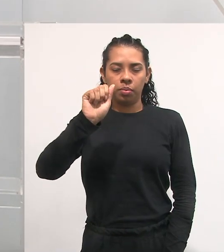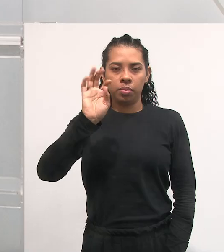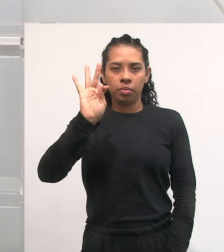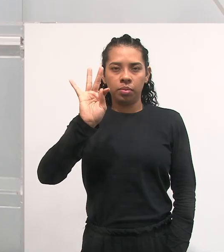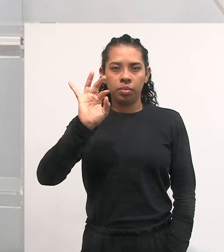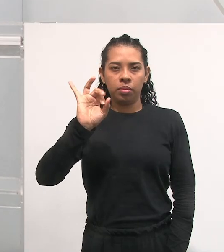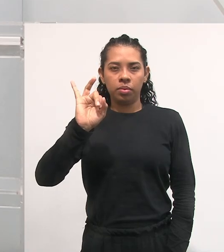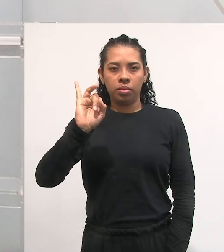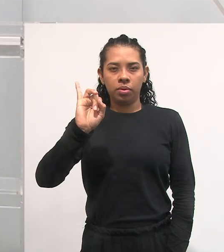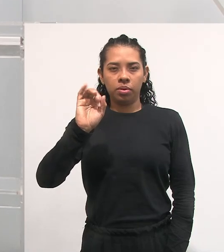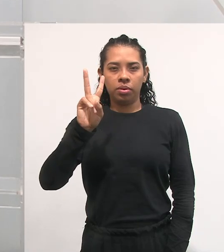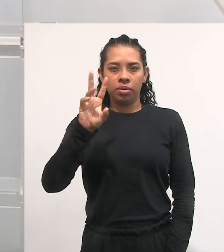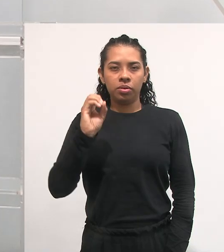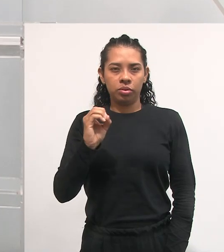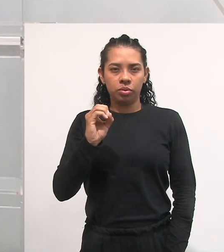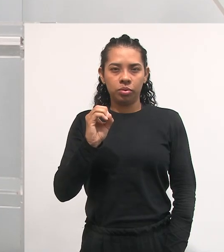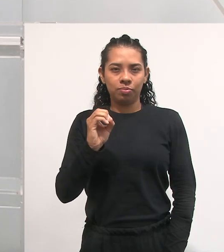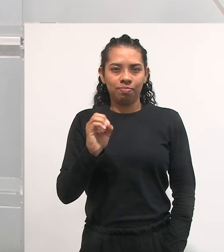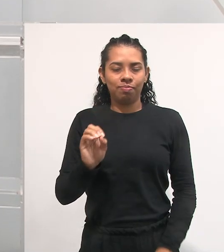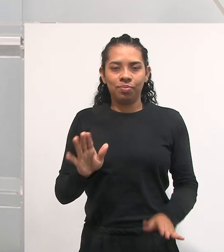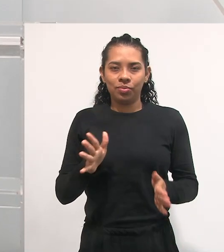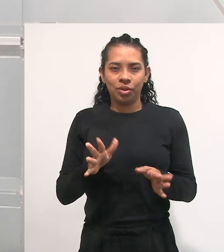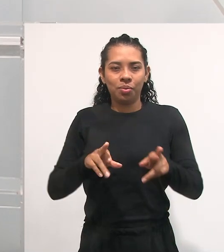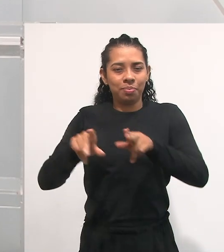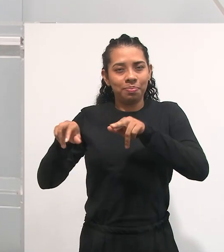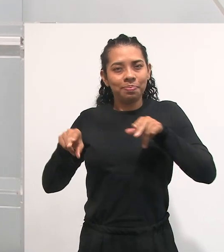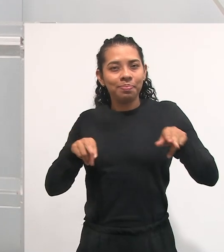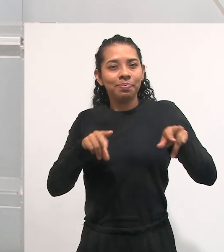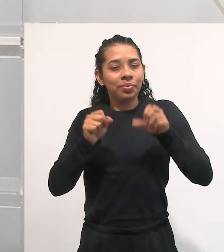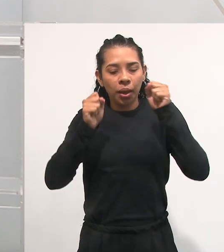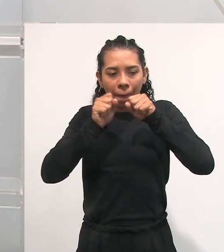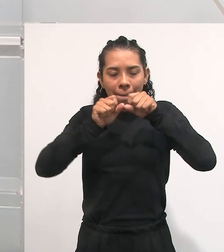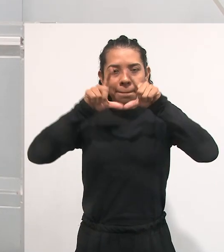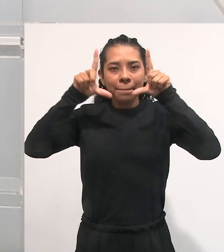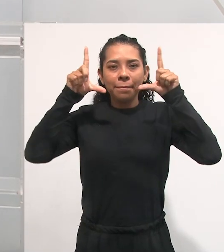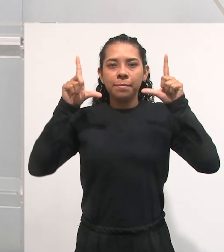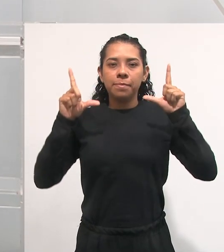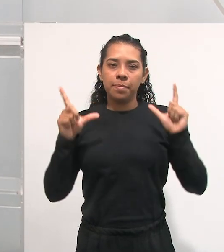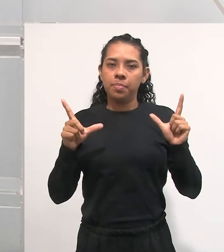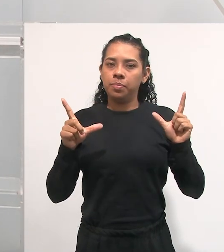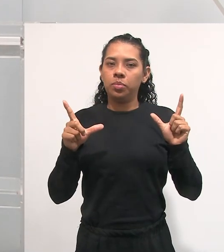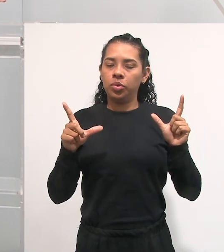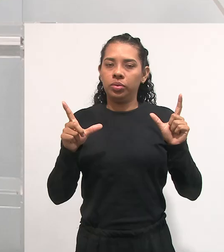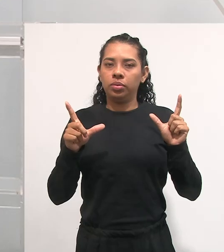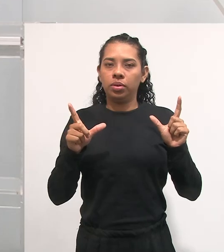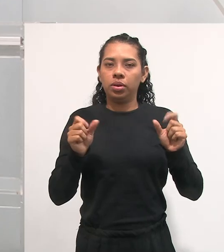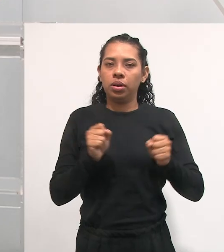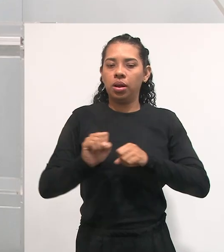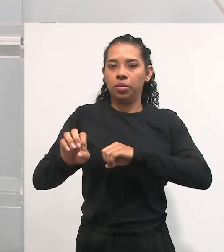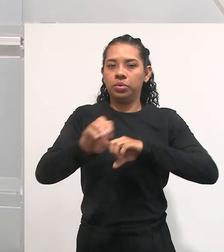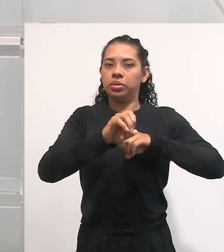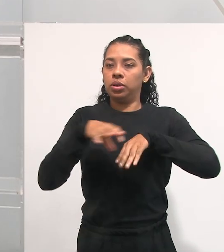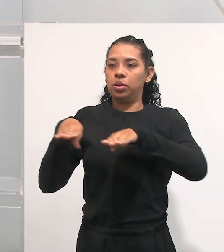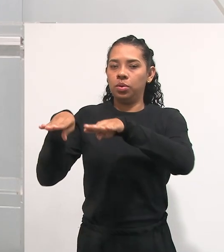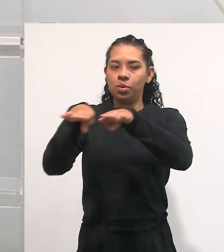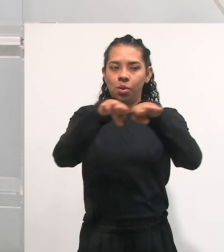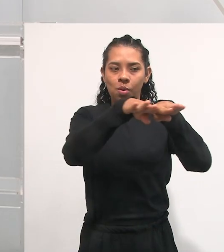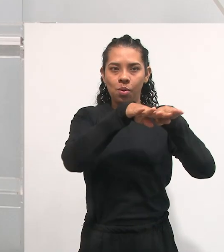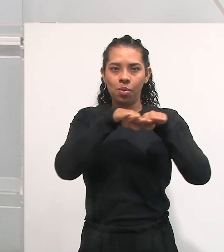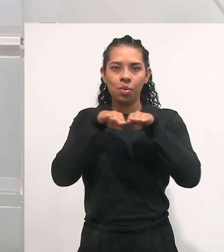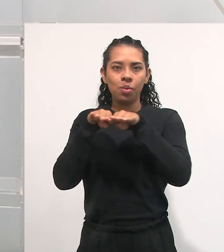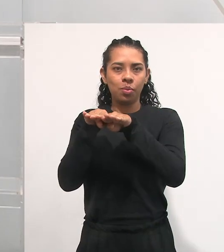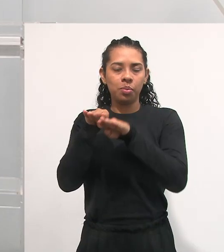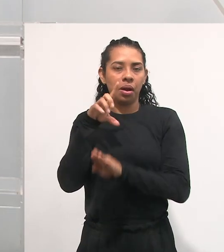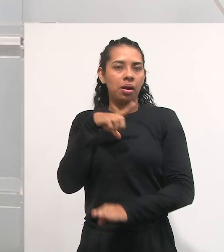avaliação dessa forma, ficando a vantagem. É um sistema muito claro do ponto de vista da